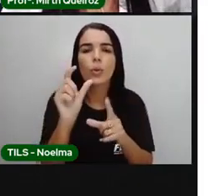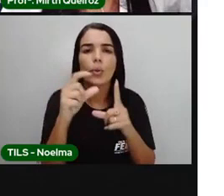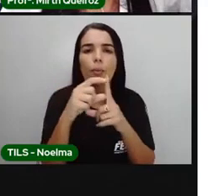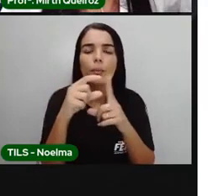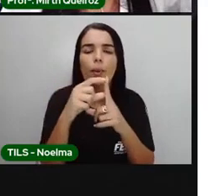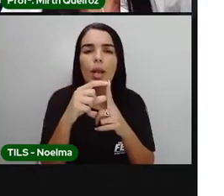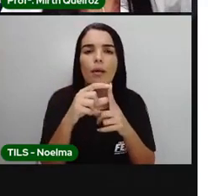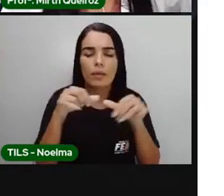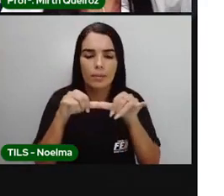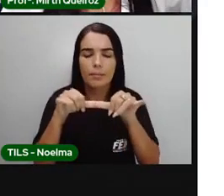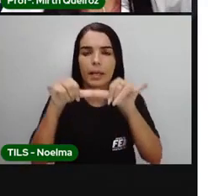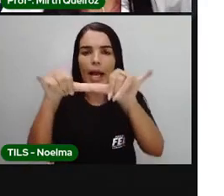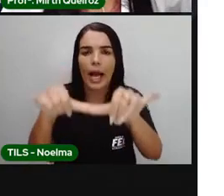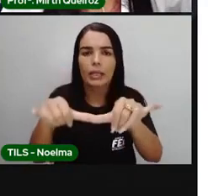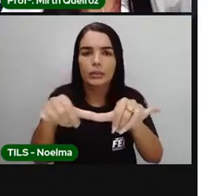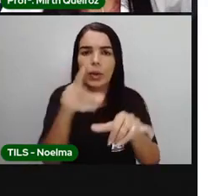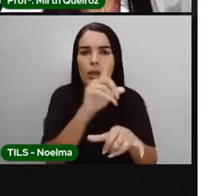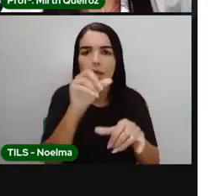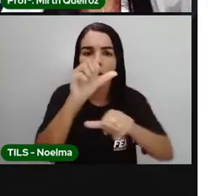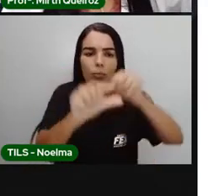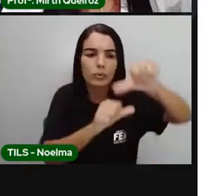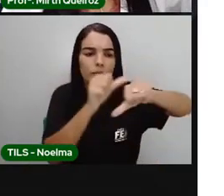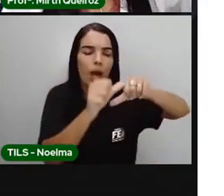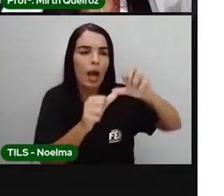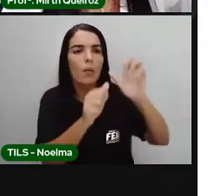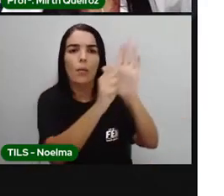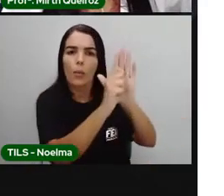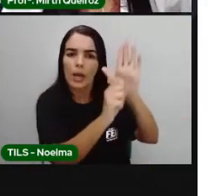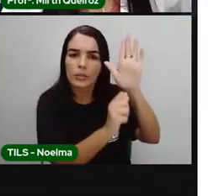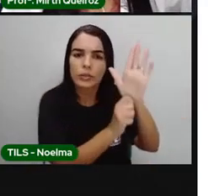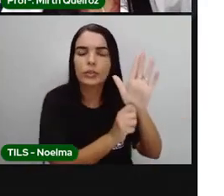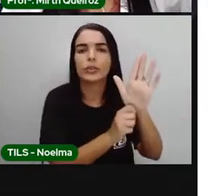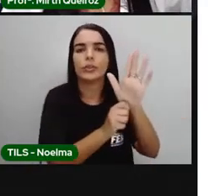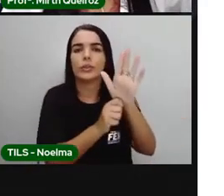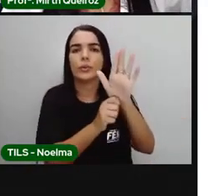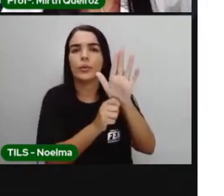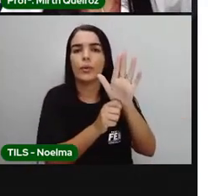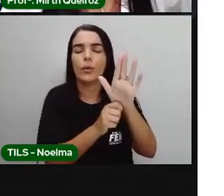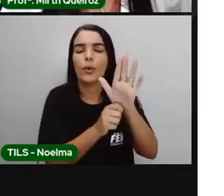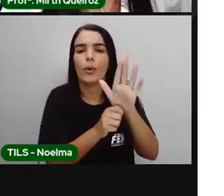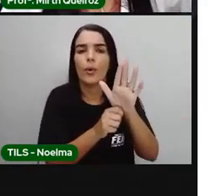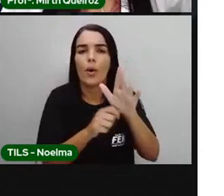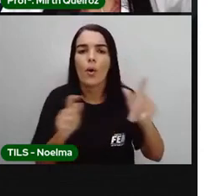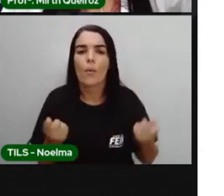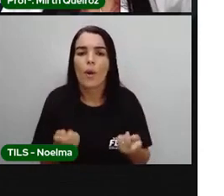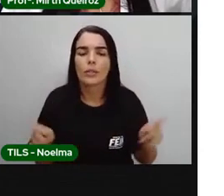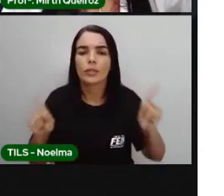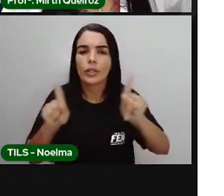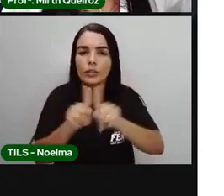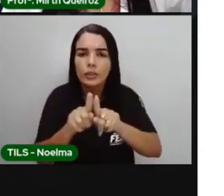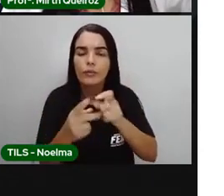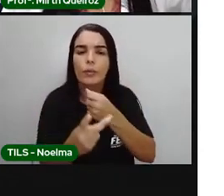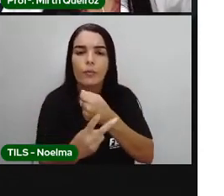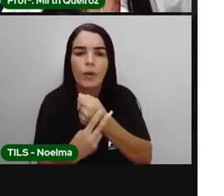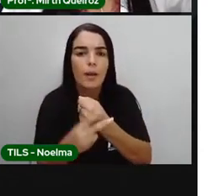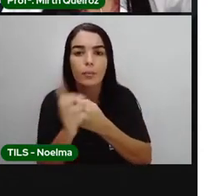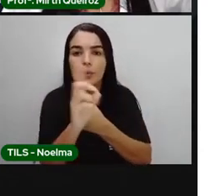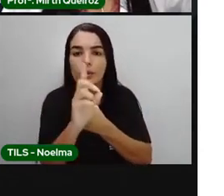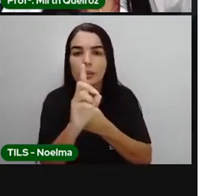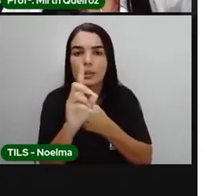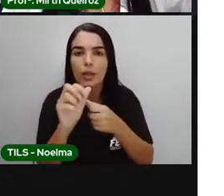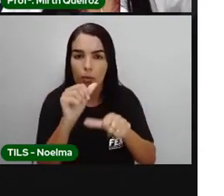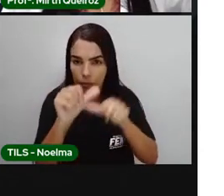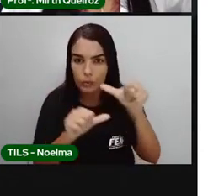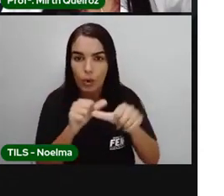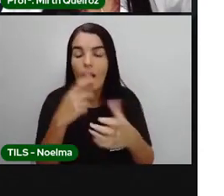e não mudar a frase, olha como fica o sentido bem errado,